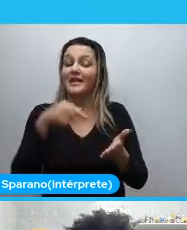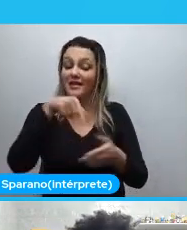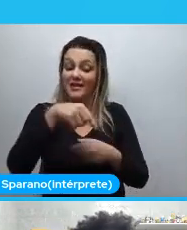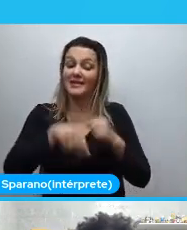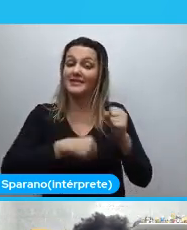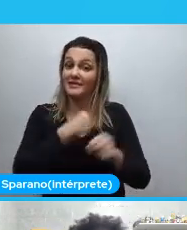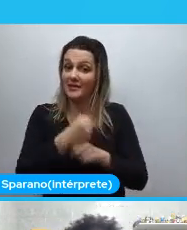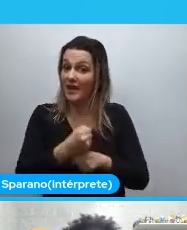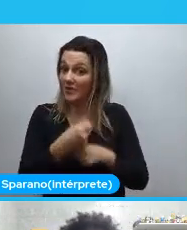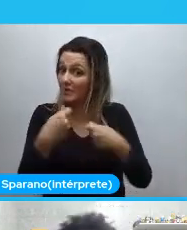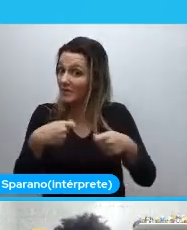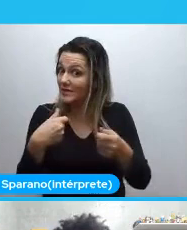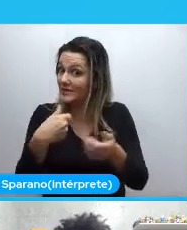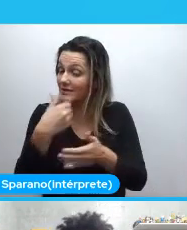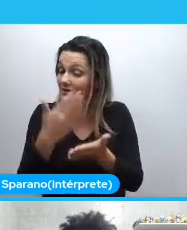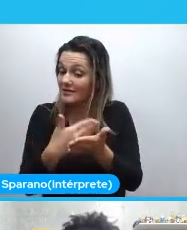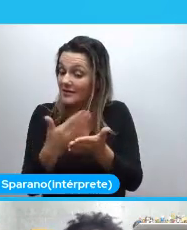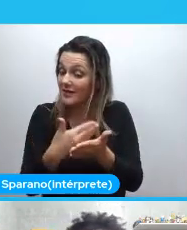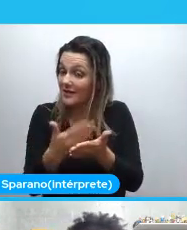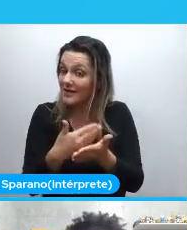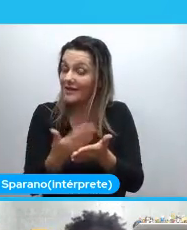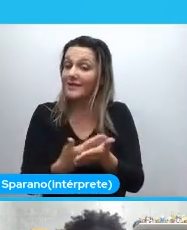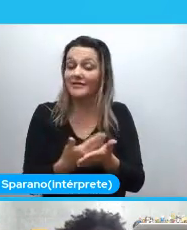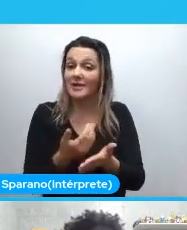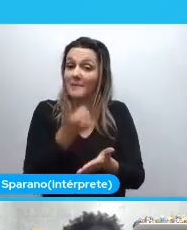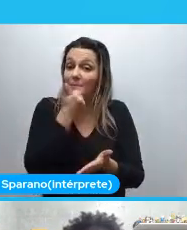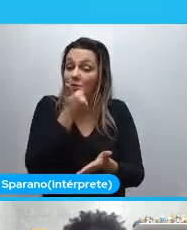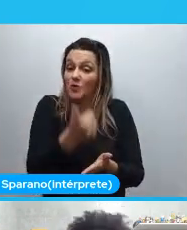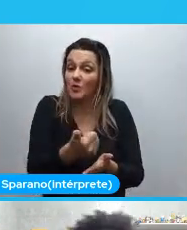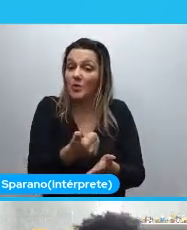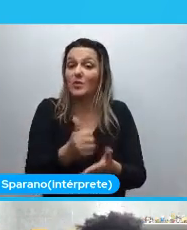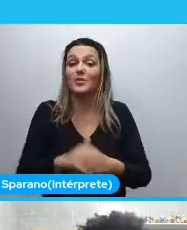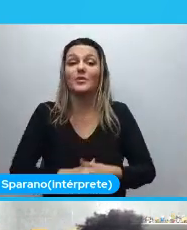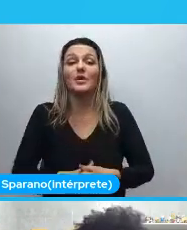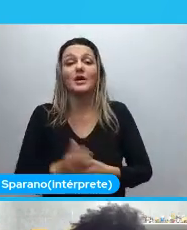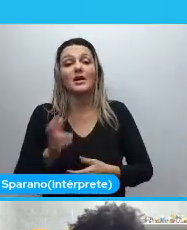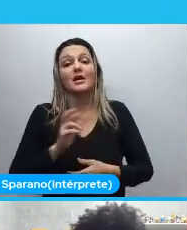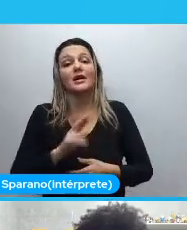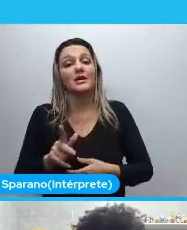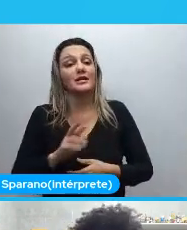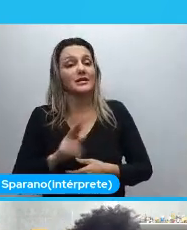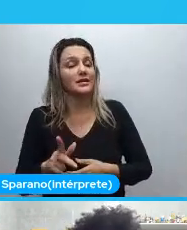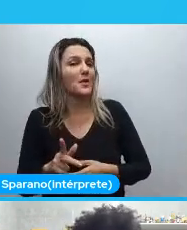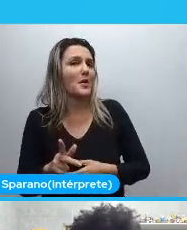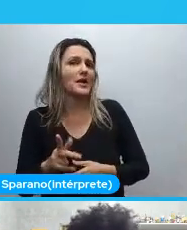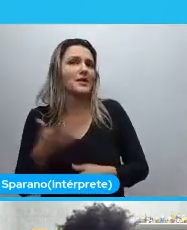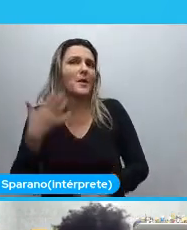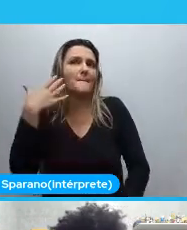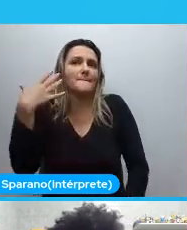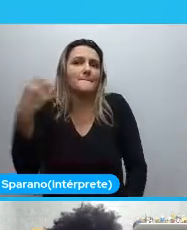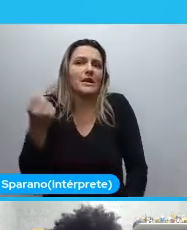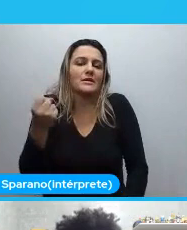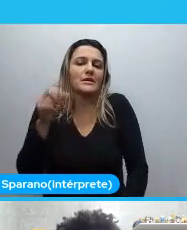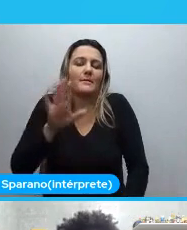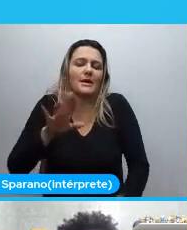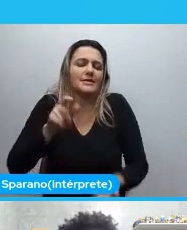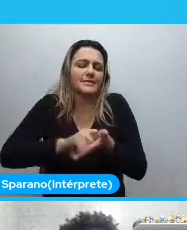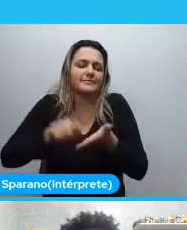Faça desse. Se o seu único livro de leitura. Porque vale muito a pena. Que é nem tão branca. A biografia dela. Maravilhosamente escrita.